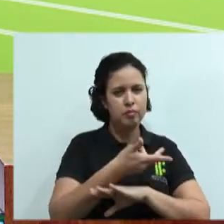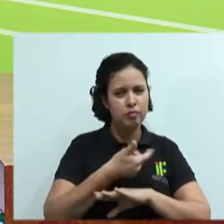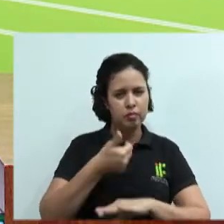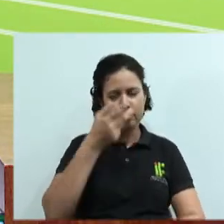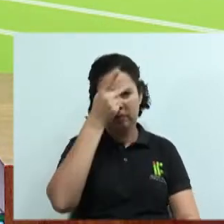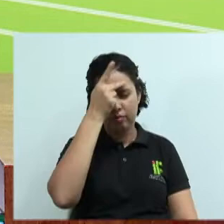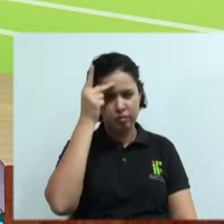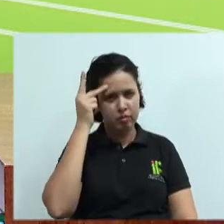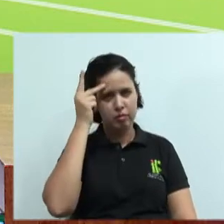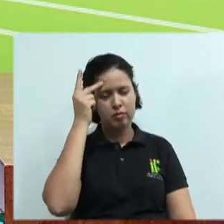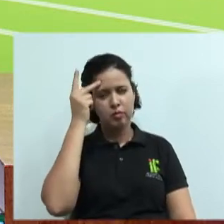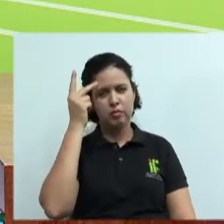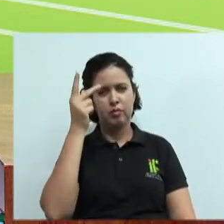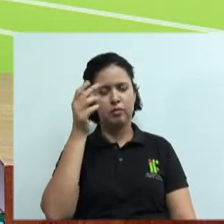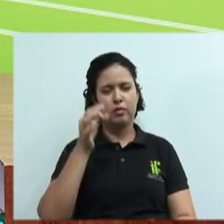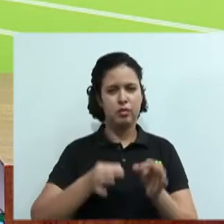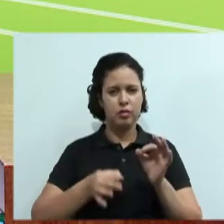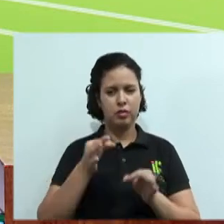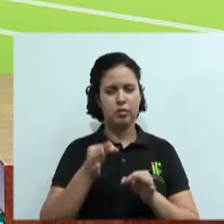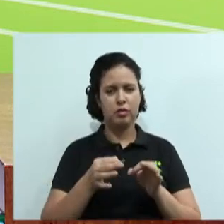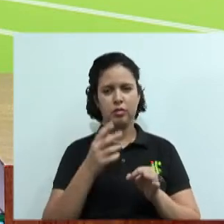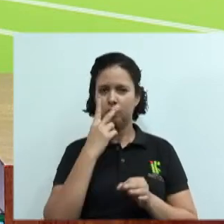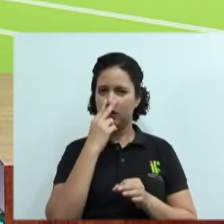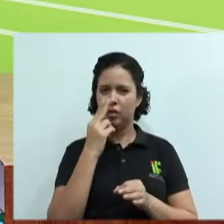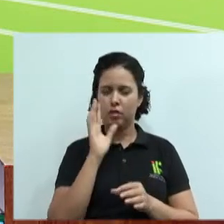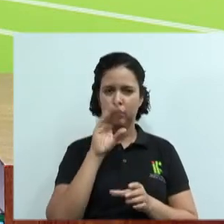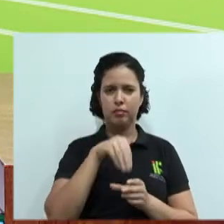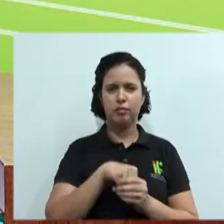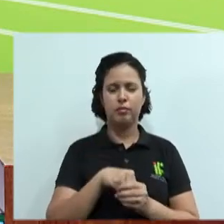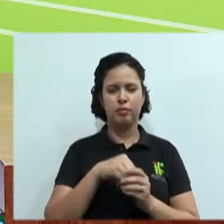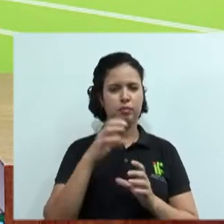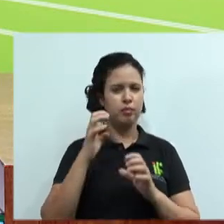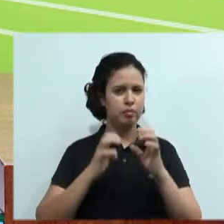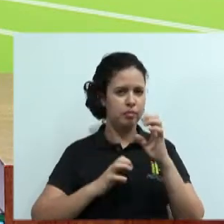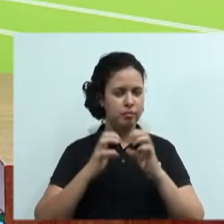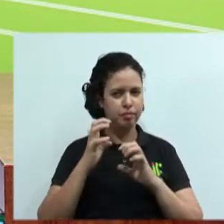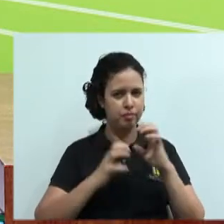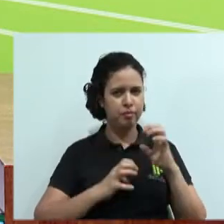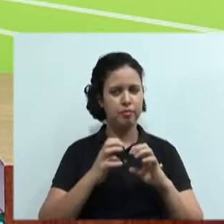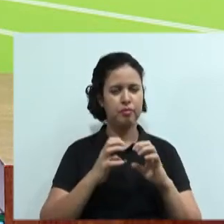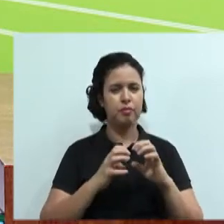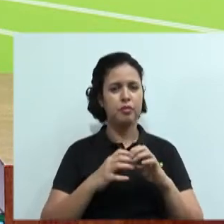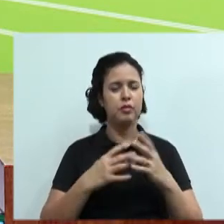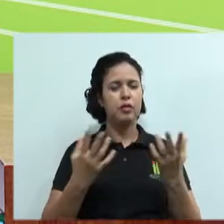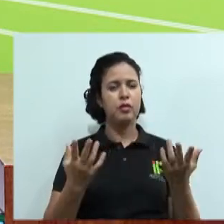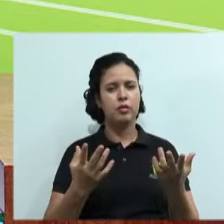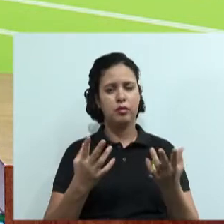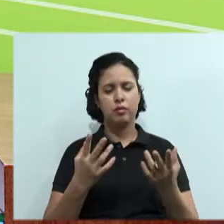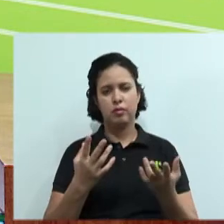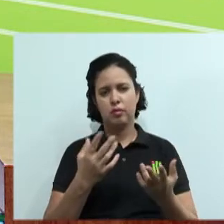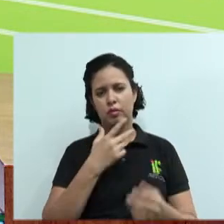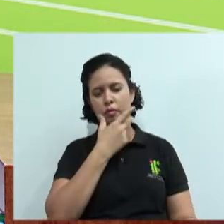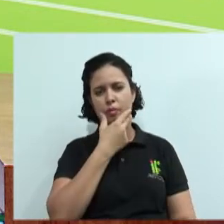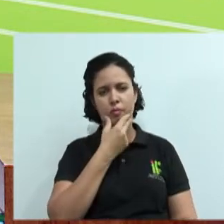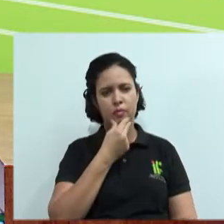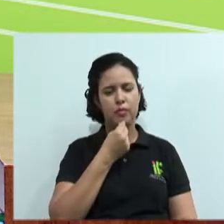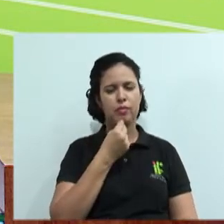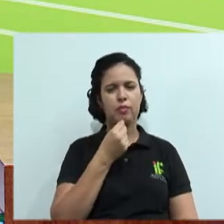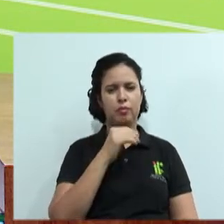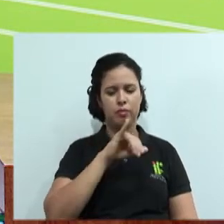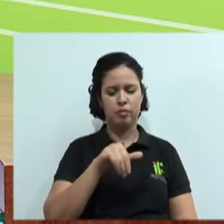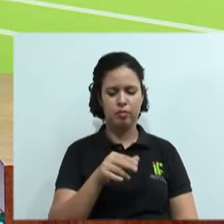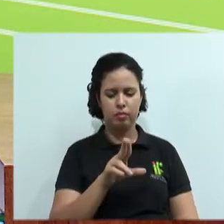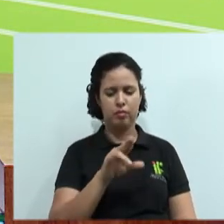ou seja, aquela meio que briga ali disfarçada, porque na verdade não é uma briga, né, o juiz percebendo aquela situação, ele pode pedir um